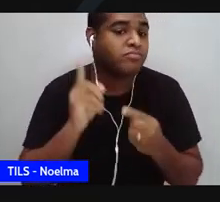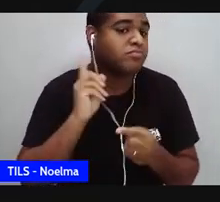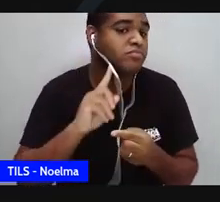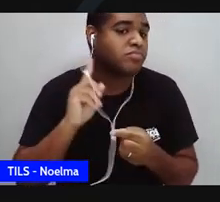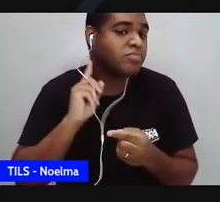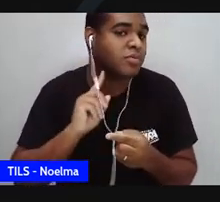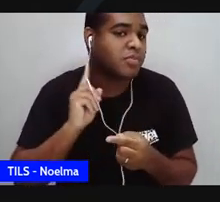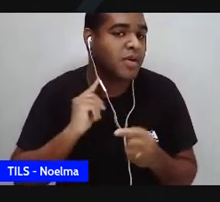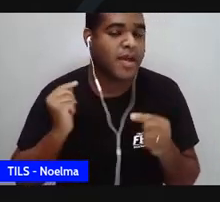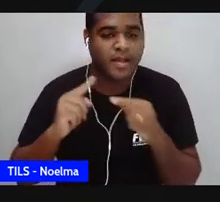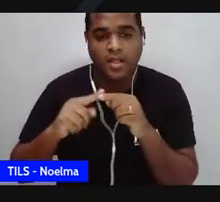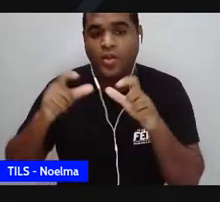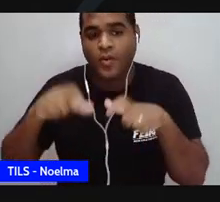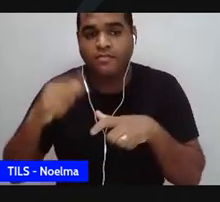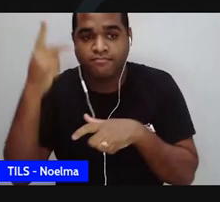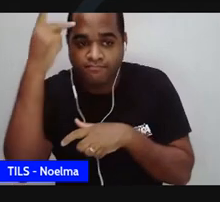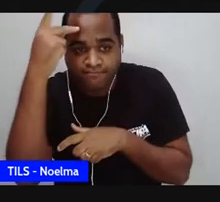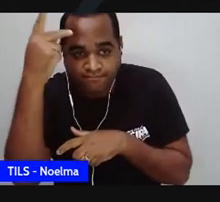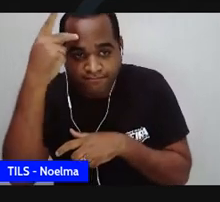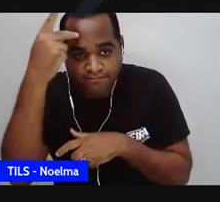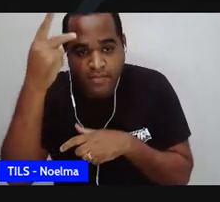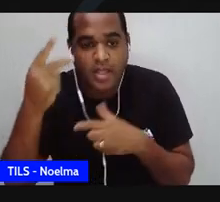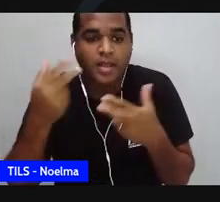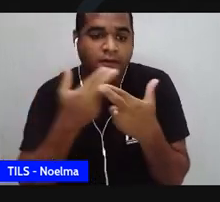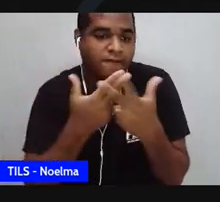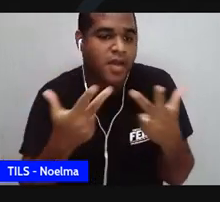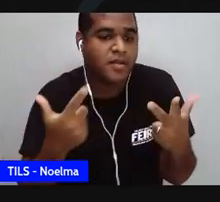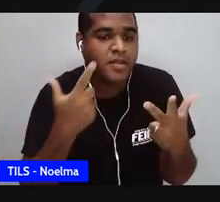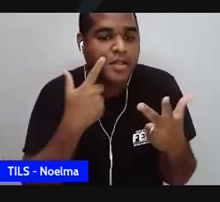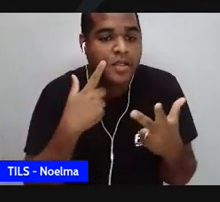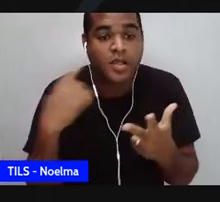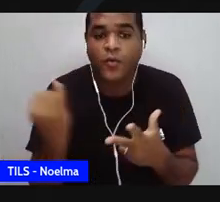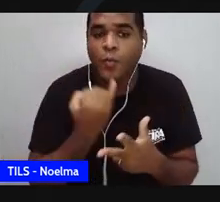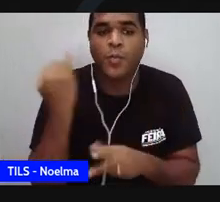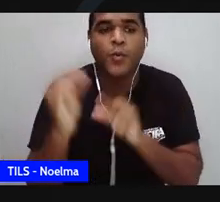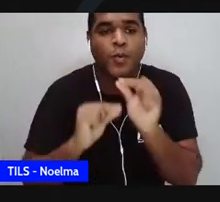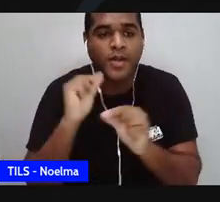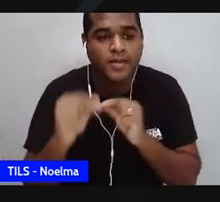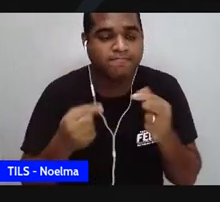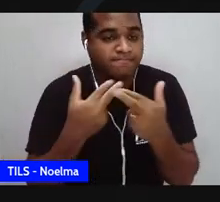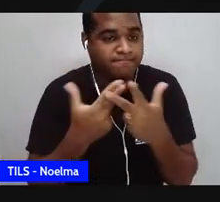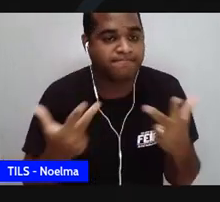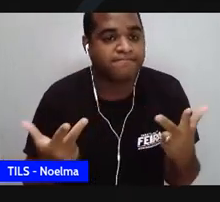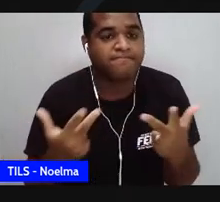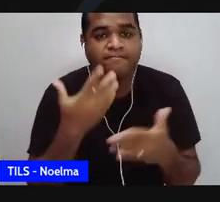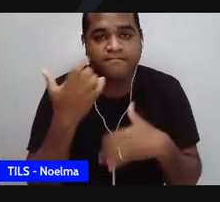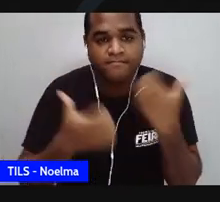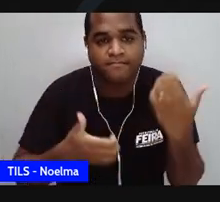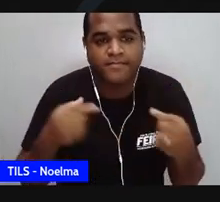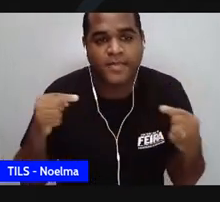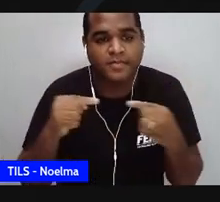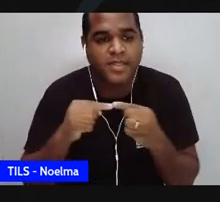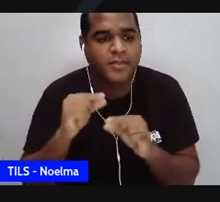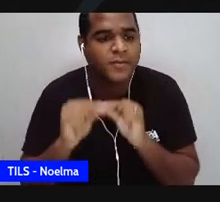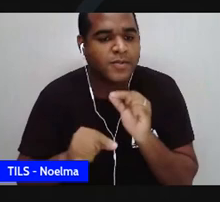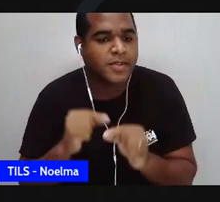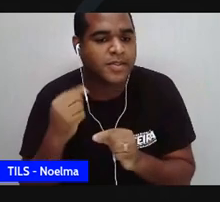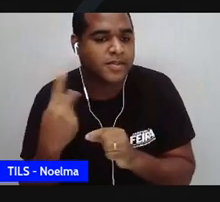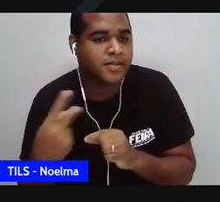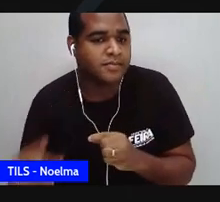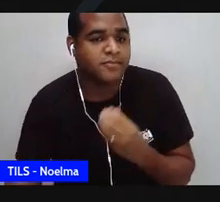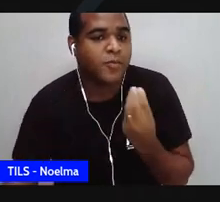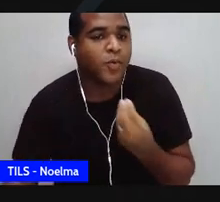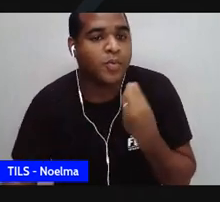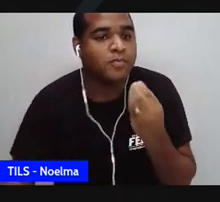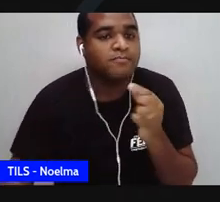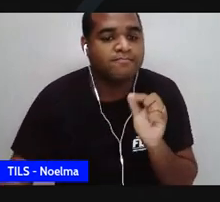para São Paulo. Então, ela conta um pouco da sua trajetória nesse livro, que ela dá o nome de Diário